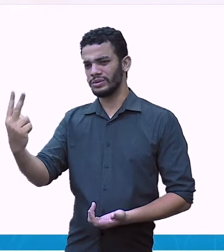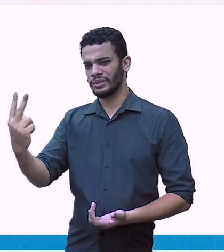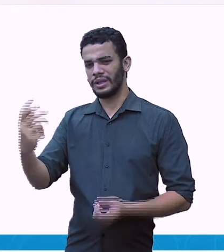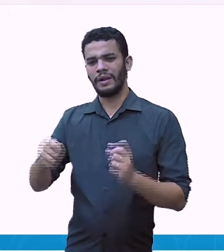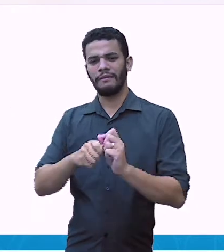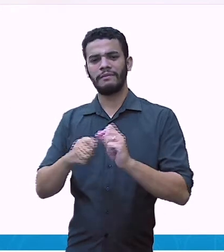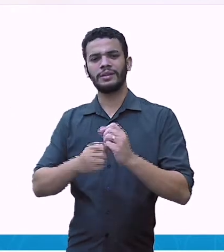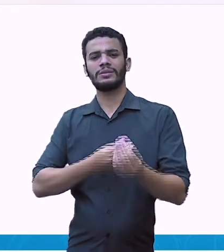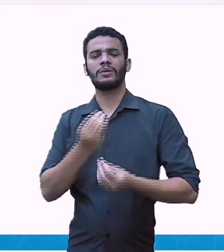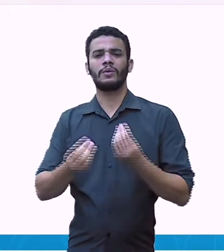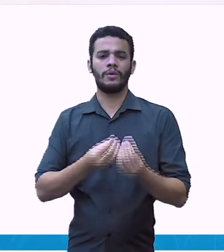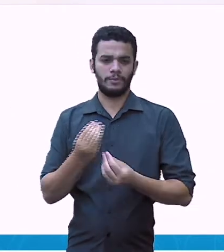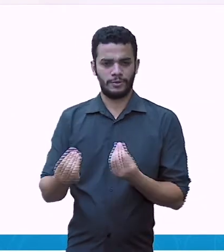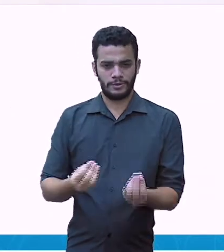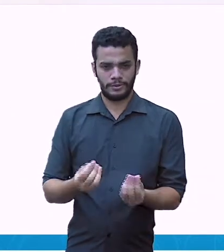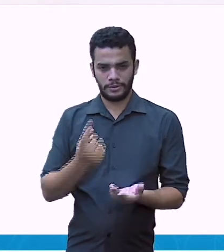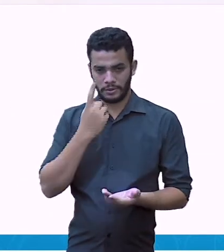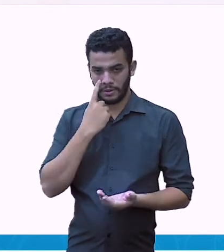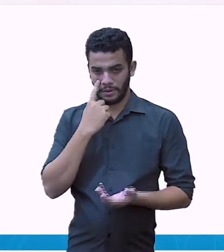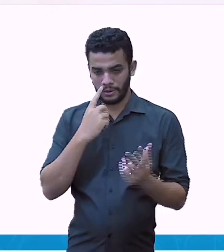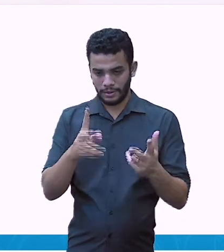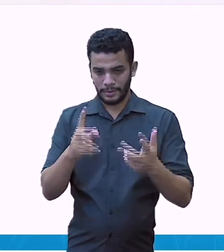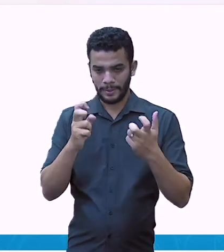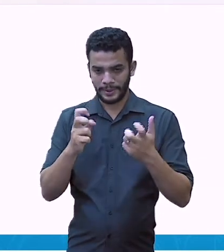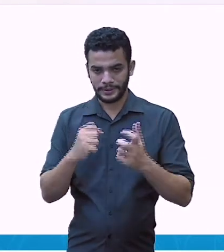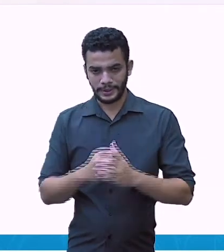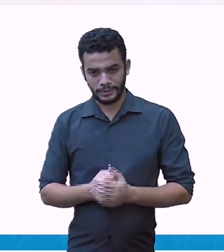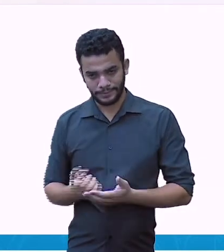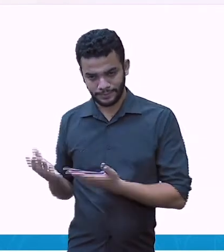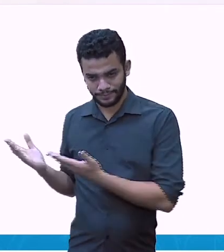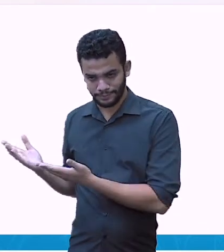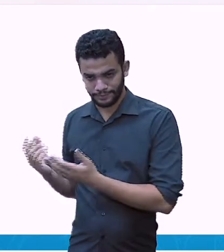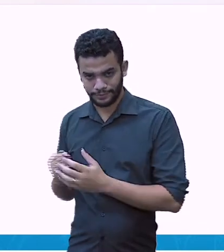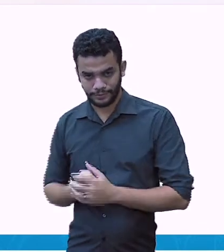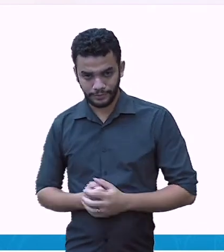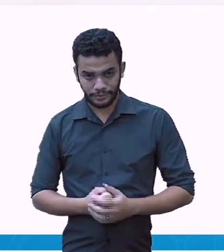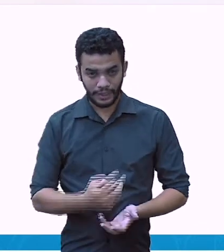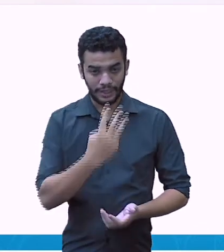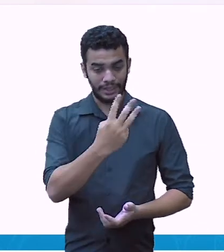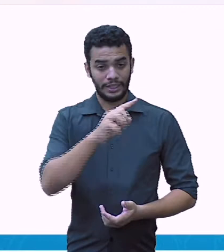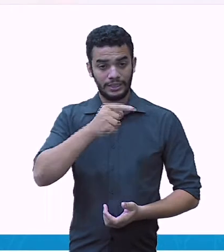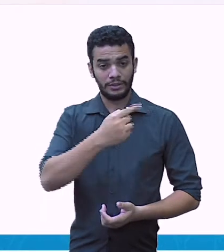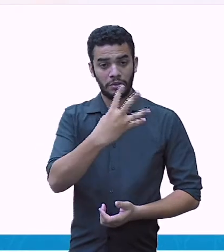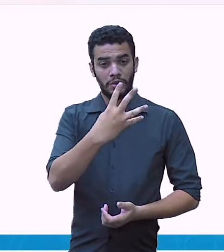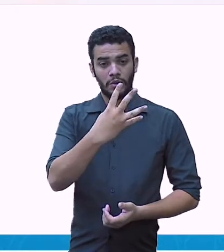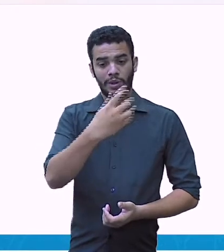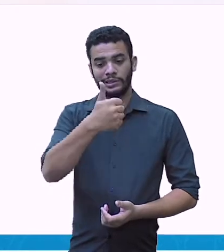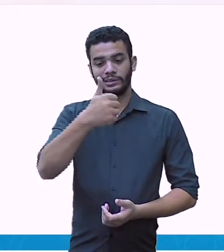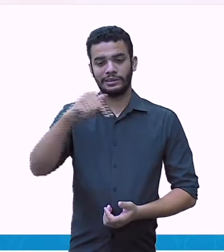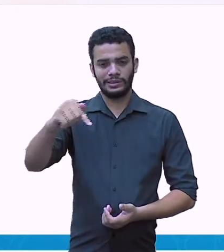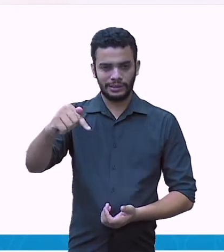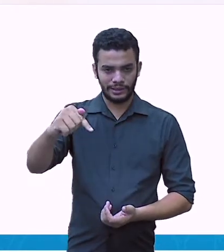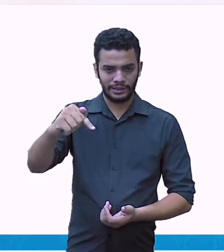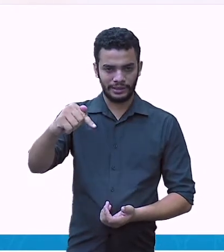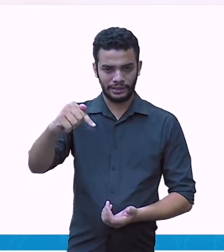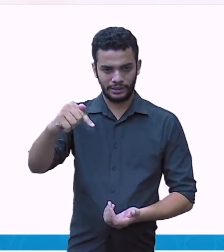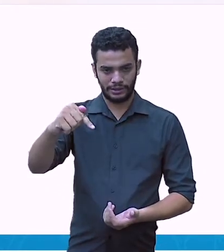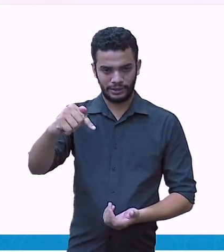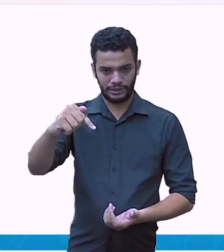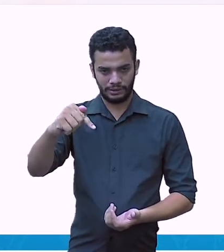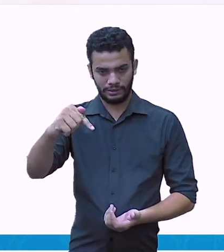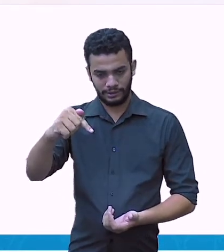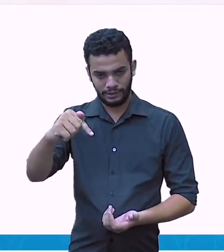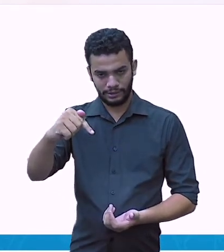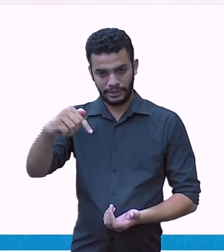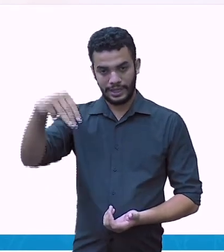Olha aqui. 3 inteiros, 417 o quê? Milésimos. Por